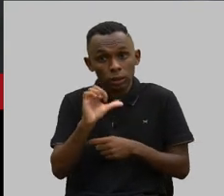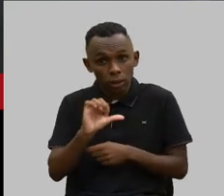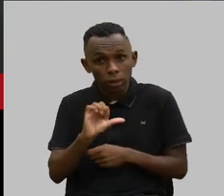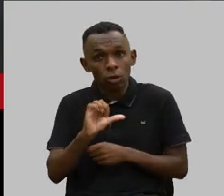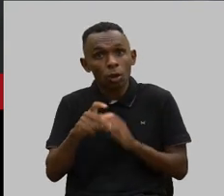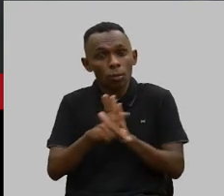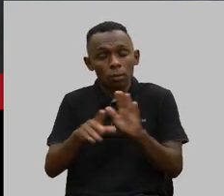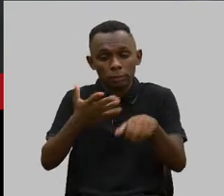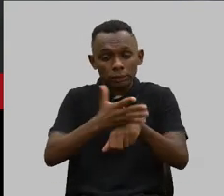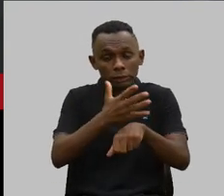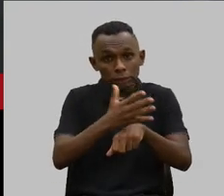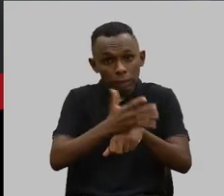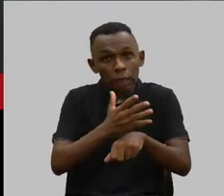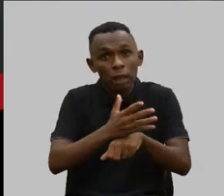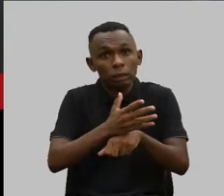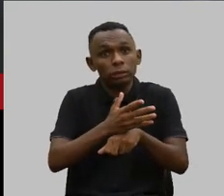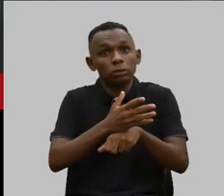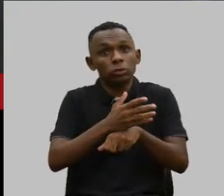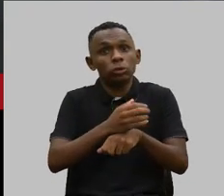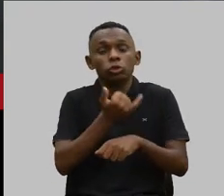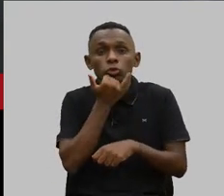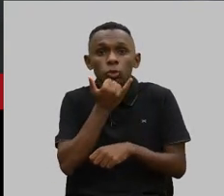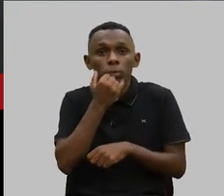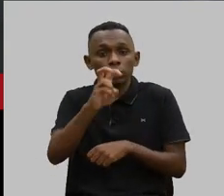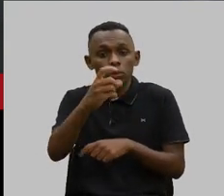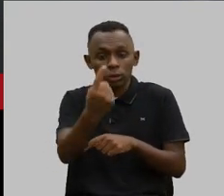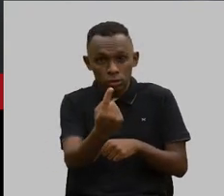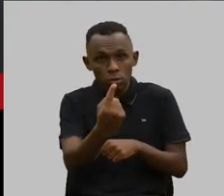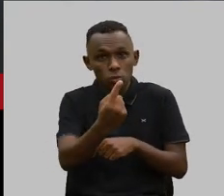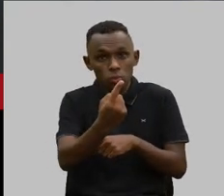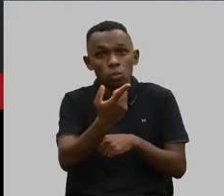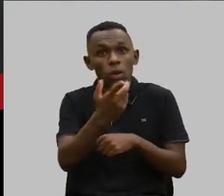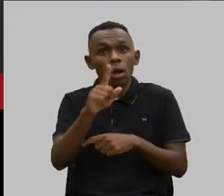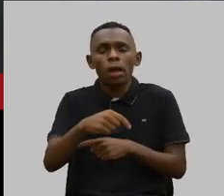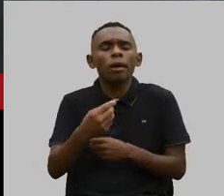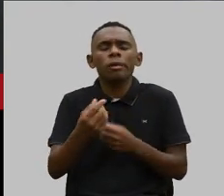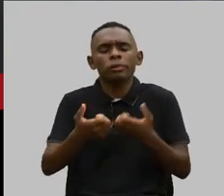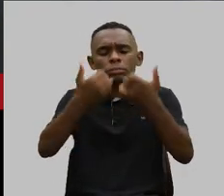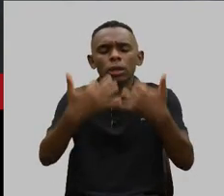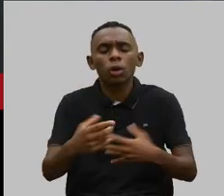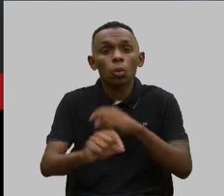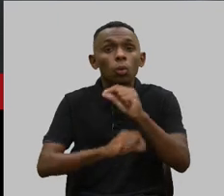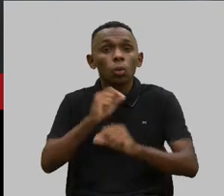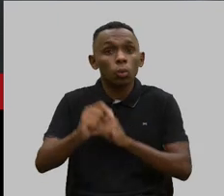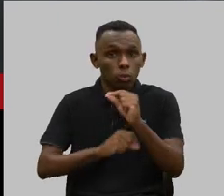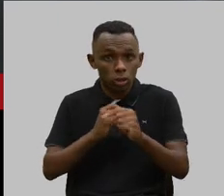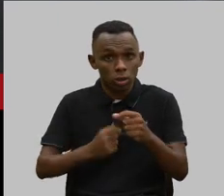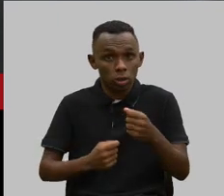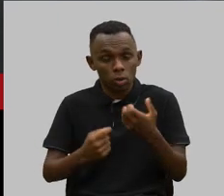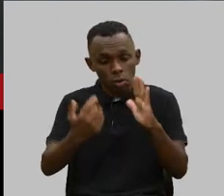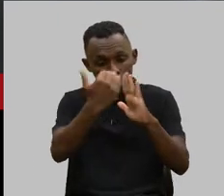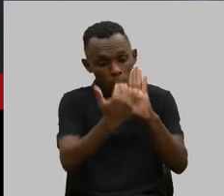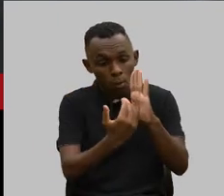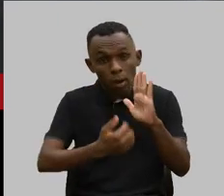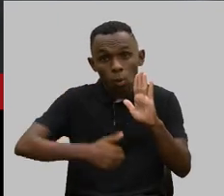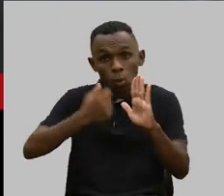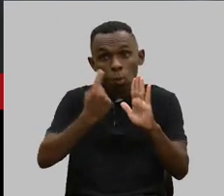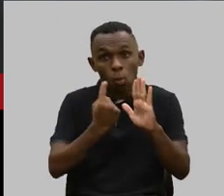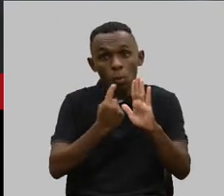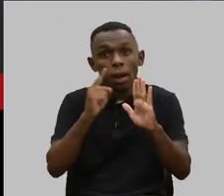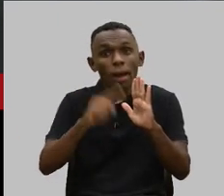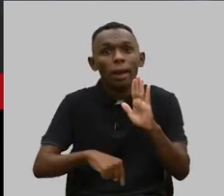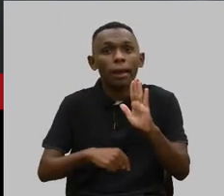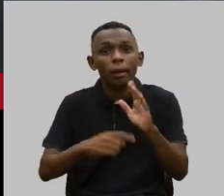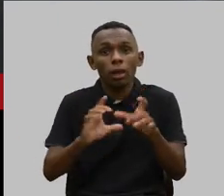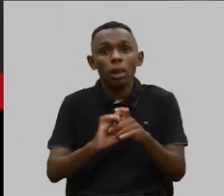práticas abusivas, perdão, do 51 que prevê as clausas abusivas. O que ele diz? Uma das clausas abusivas é permitir